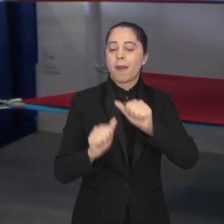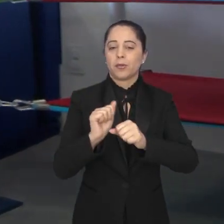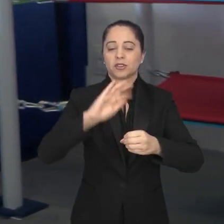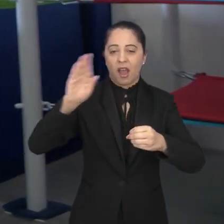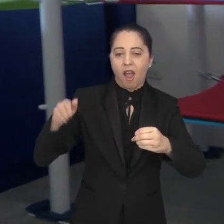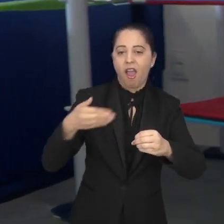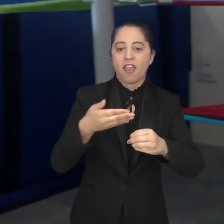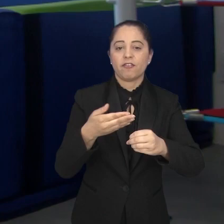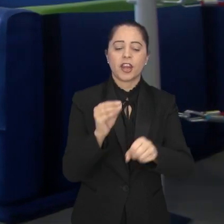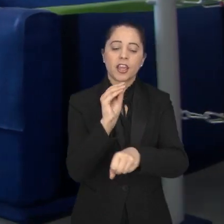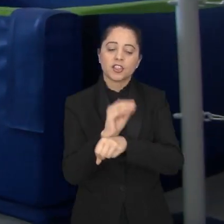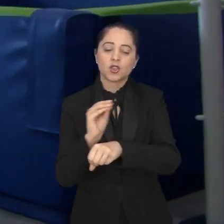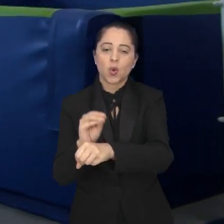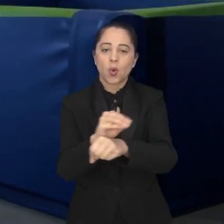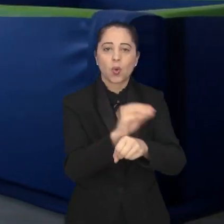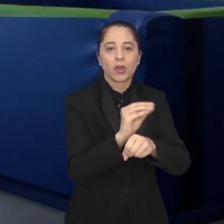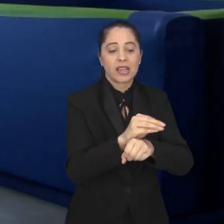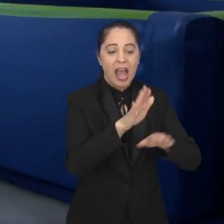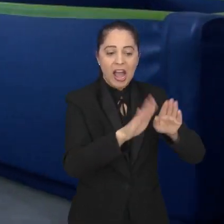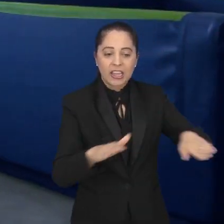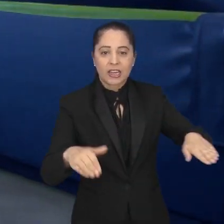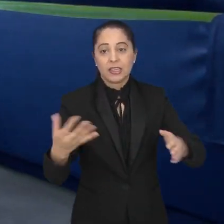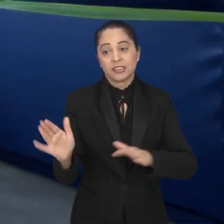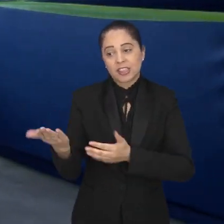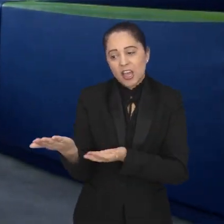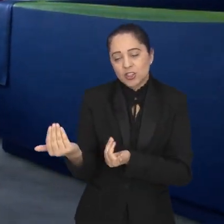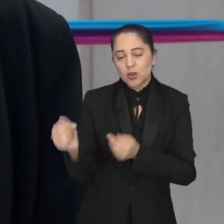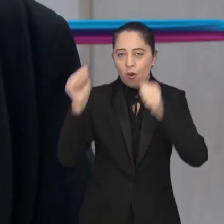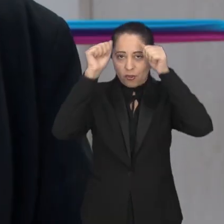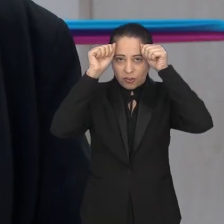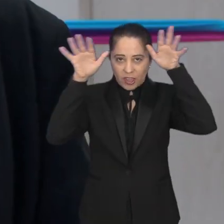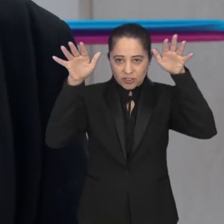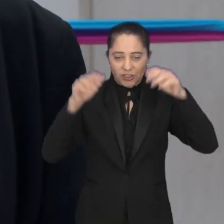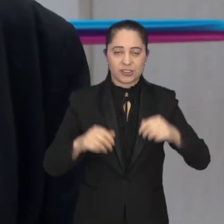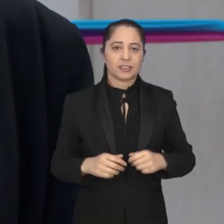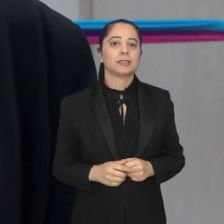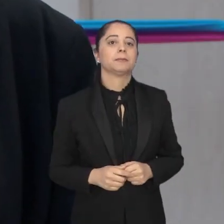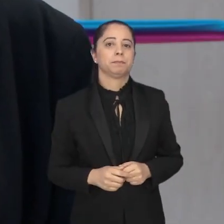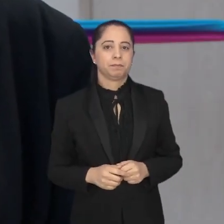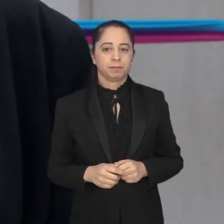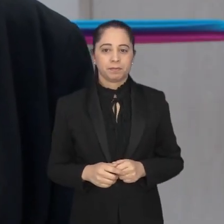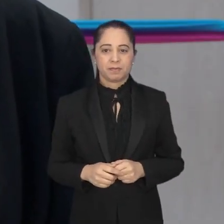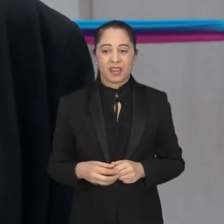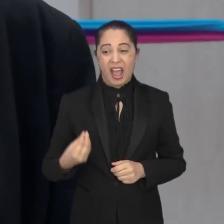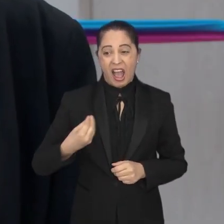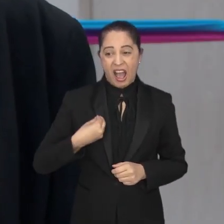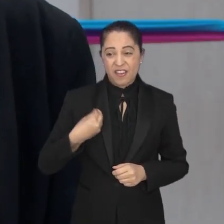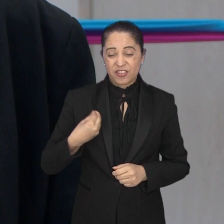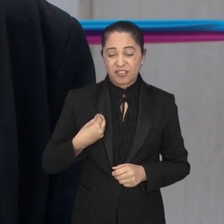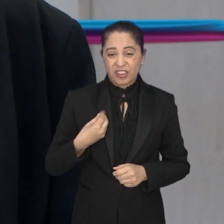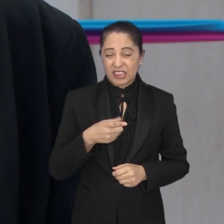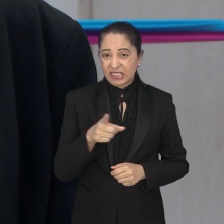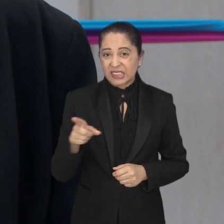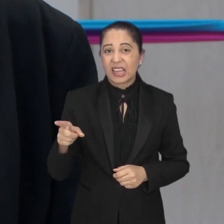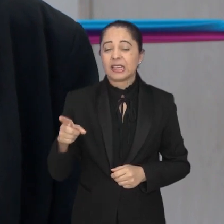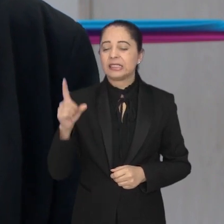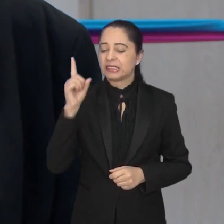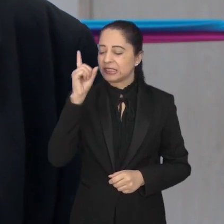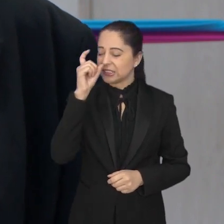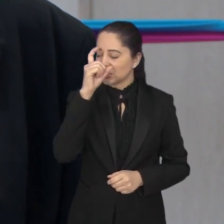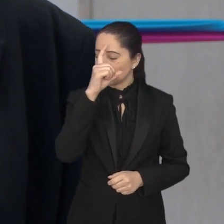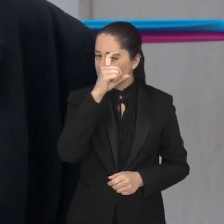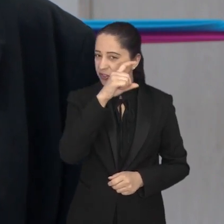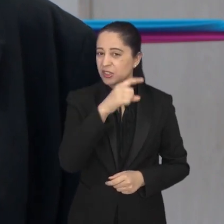referência no acolhimento de crianças e jovens com autismo. A vida das pessoas é muito difícil. Dos